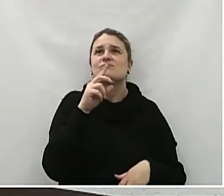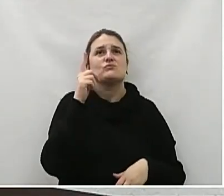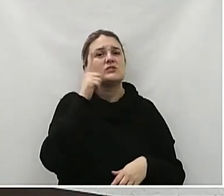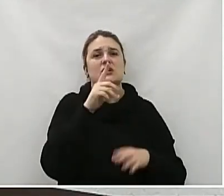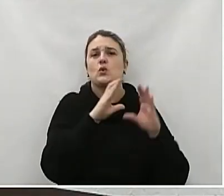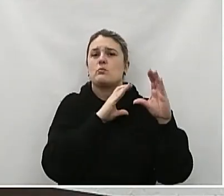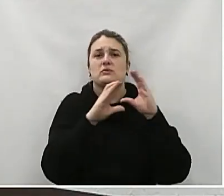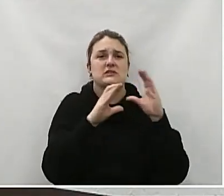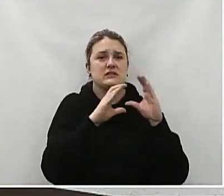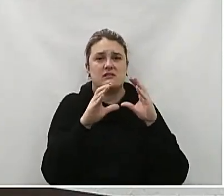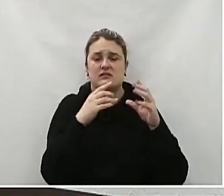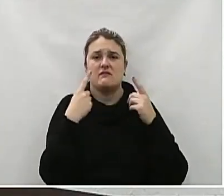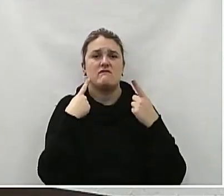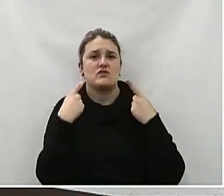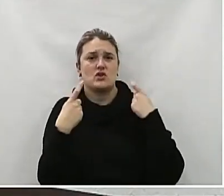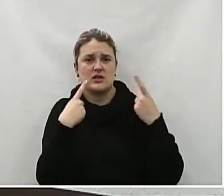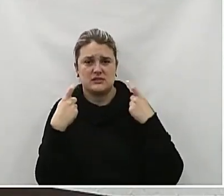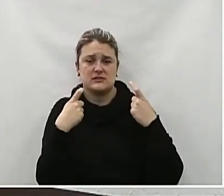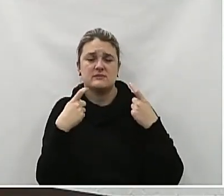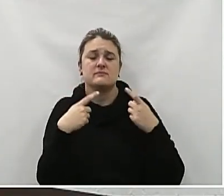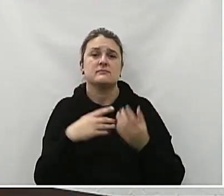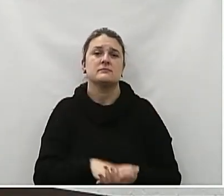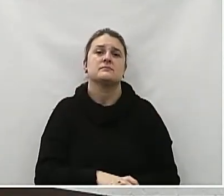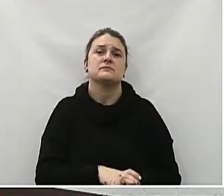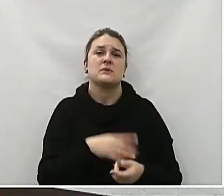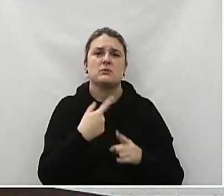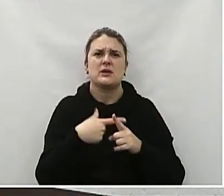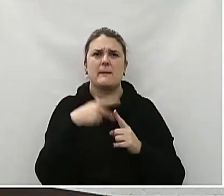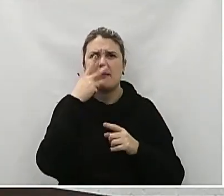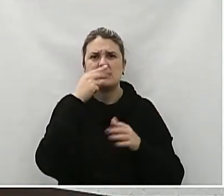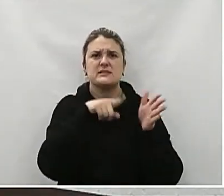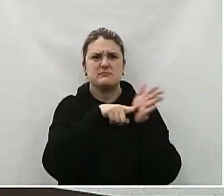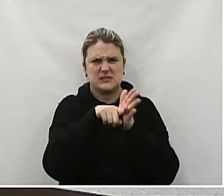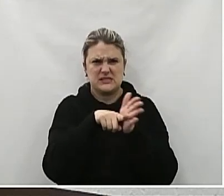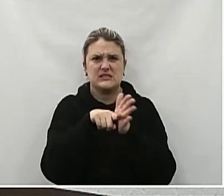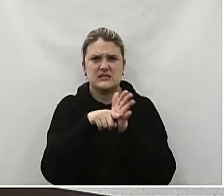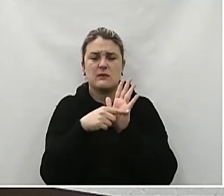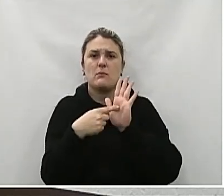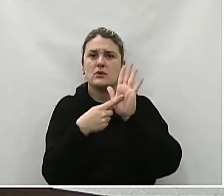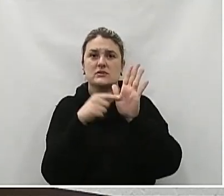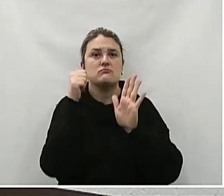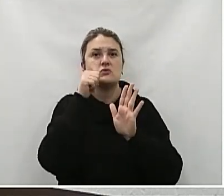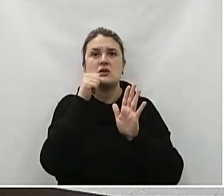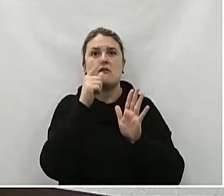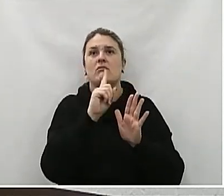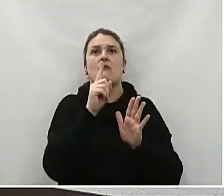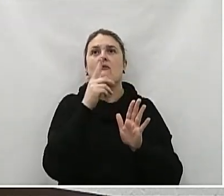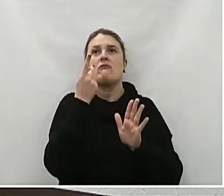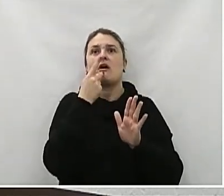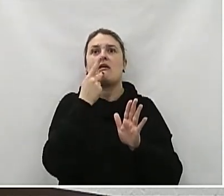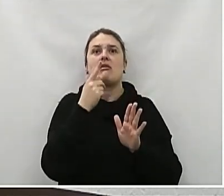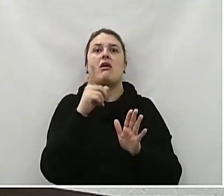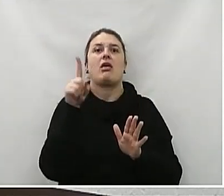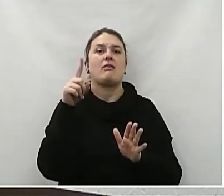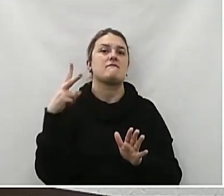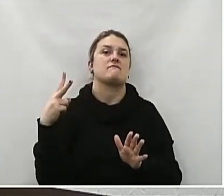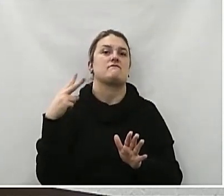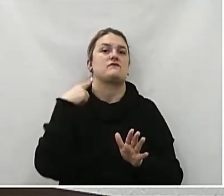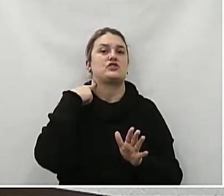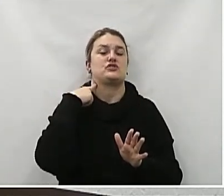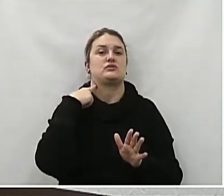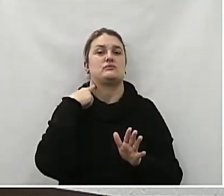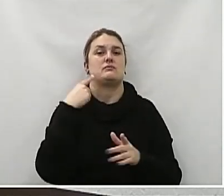Então nós temos uma cifra negra bem alta Que a mulher não se revela vítima de violência Mas a Silvana está aqui